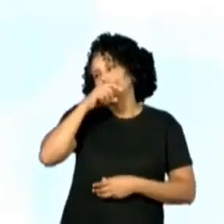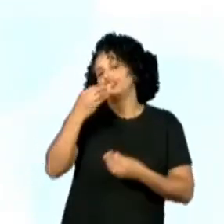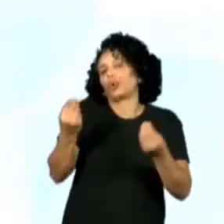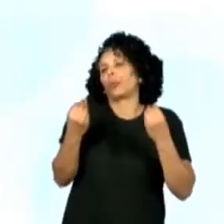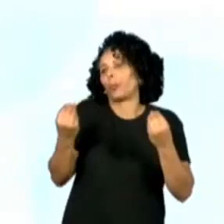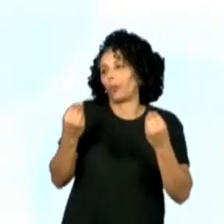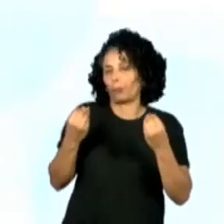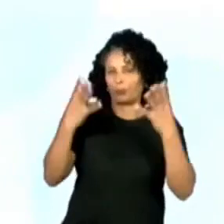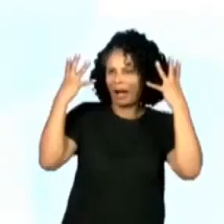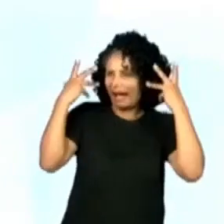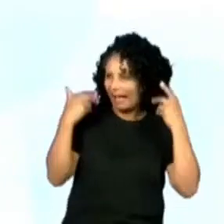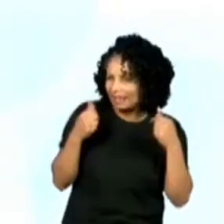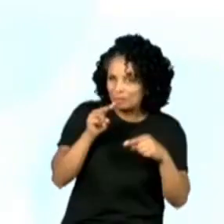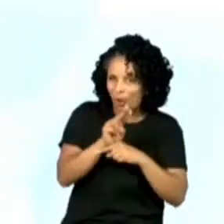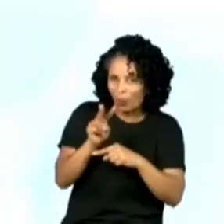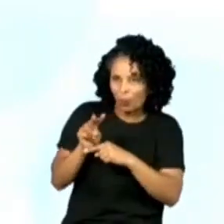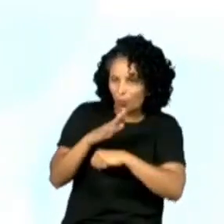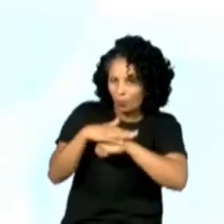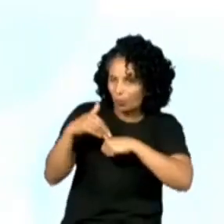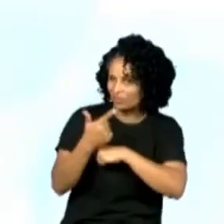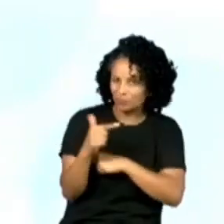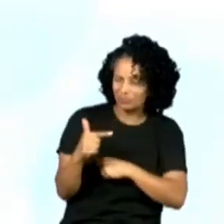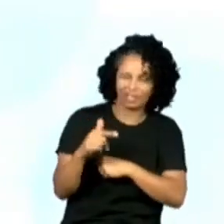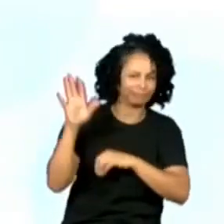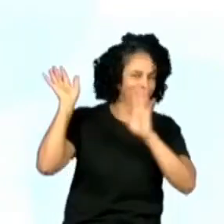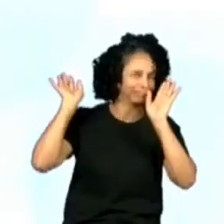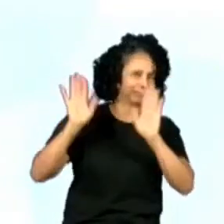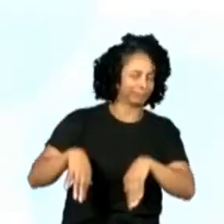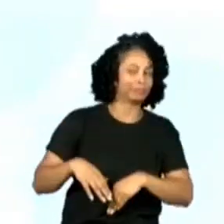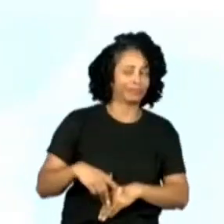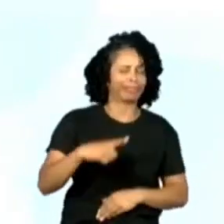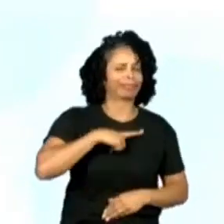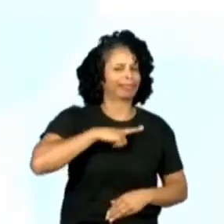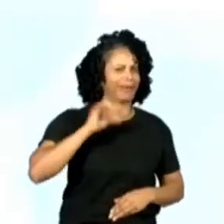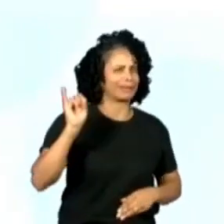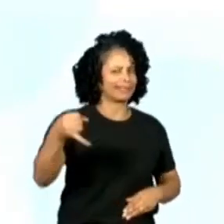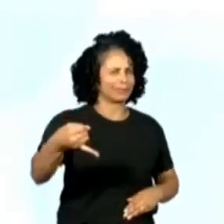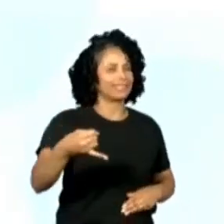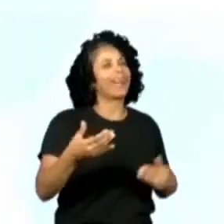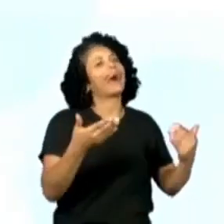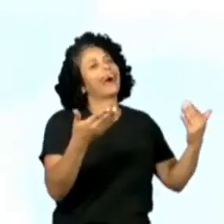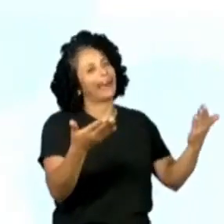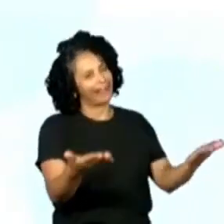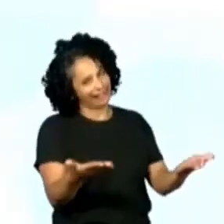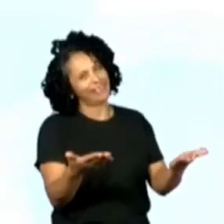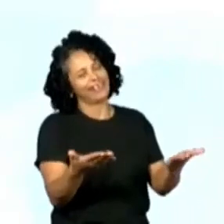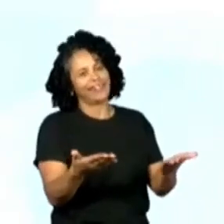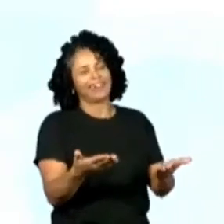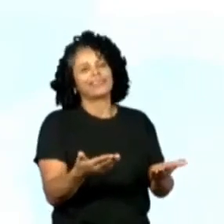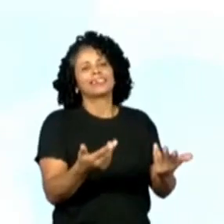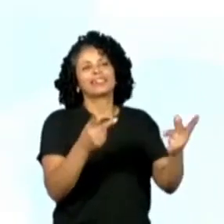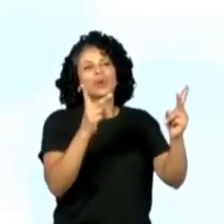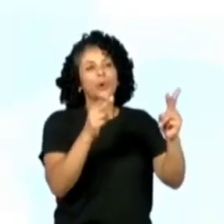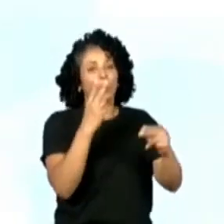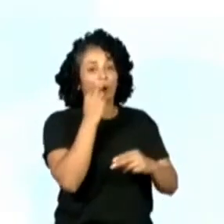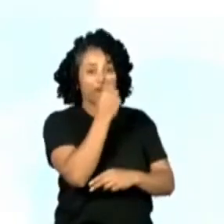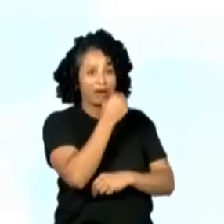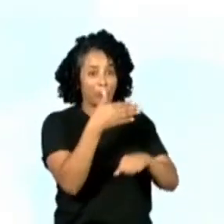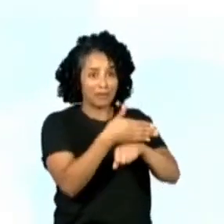tem. Verdade, ela tem. Mas, olha, eu queria que vocês participassem, porque é fácil, professor Rafael. Qual é a professora Evandra?